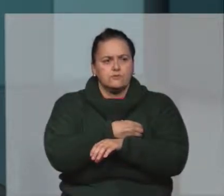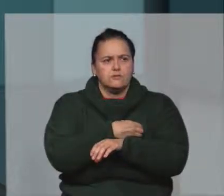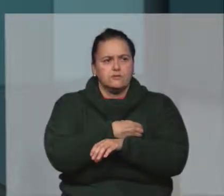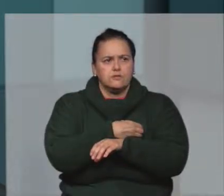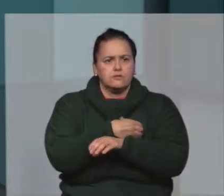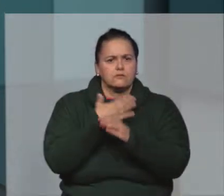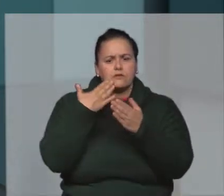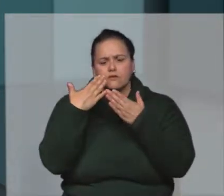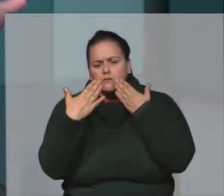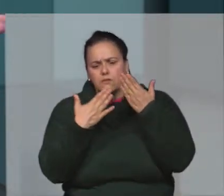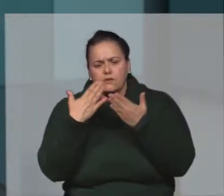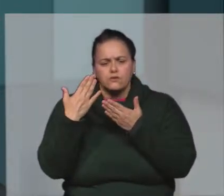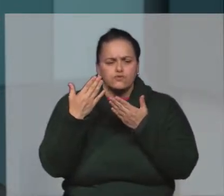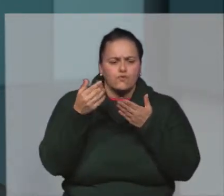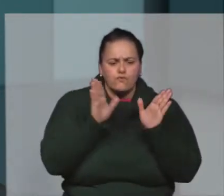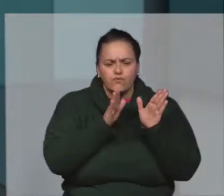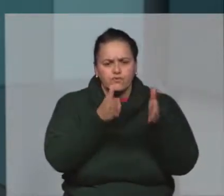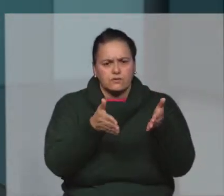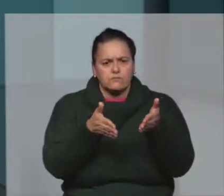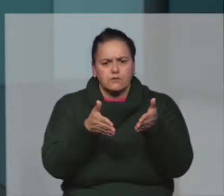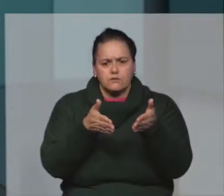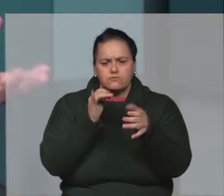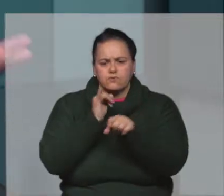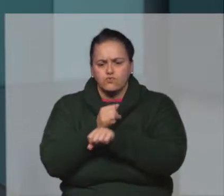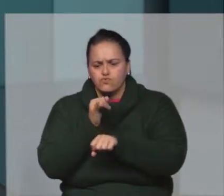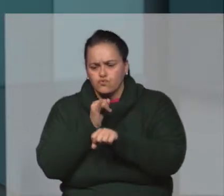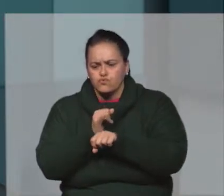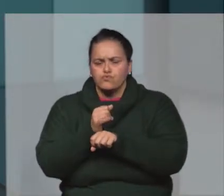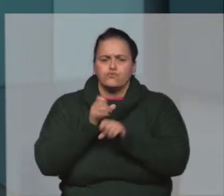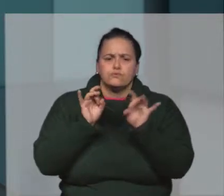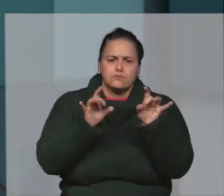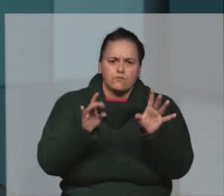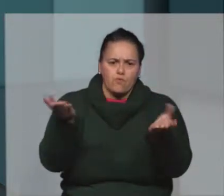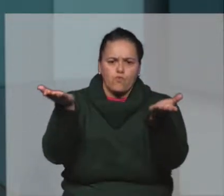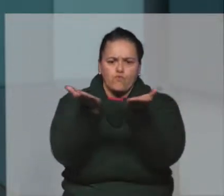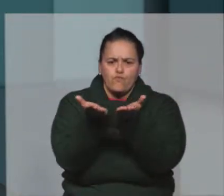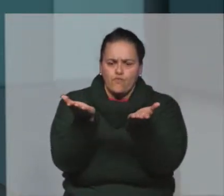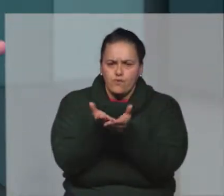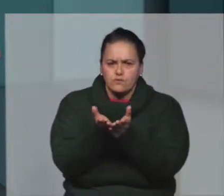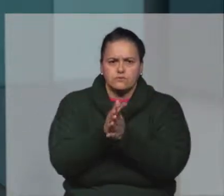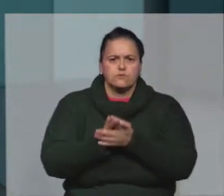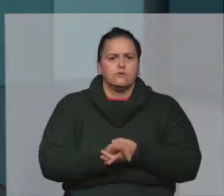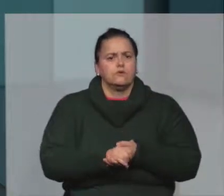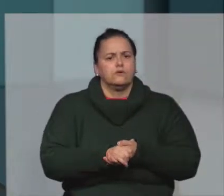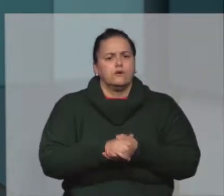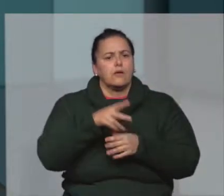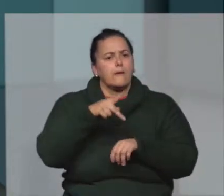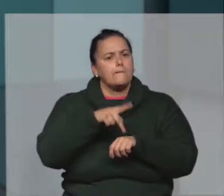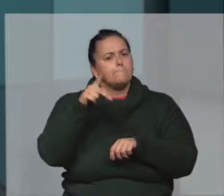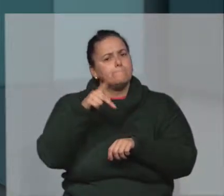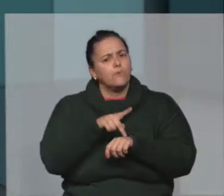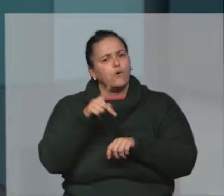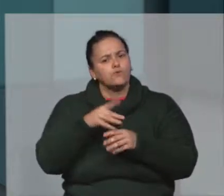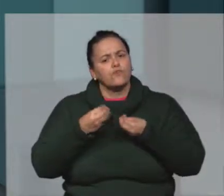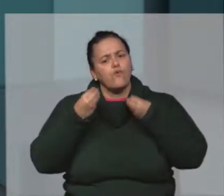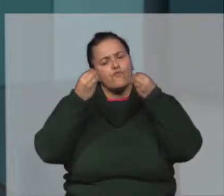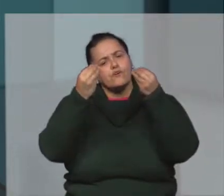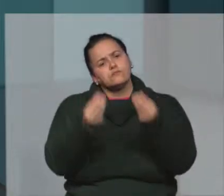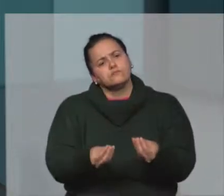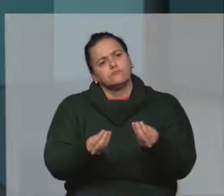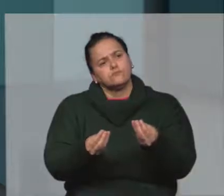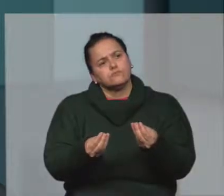Exato. E isso independente de qual for o segmento, se é indústria, se é comércio, se é serviços, enfim. E essa pós acaba